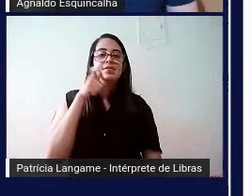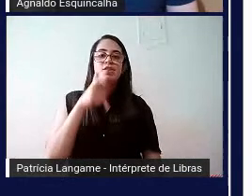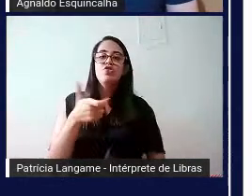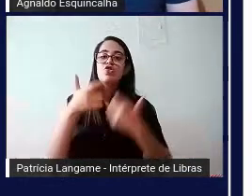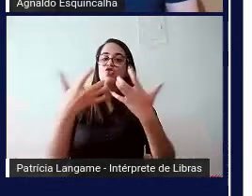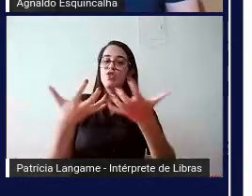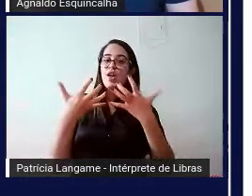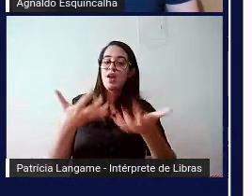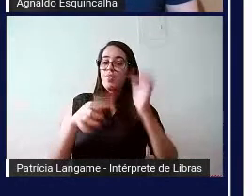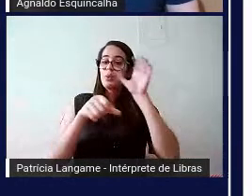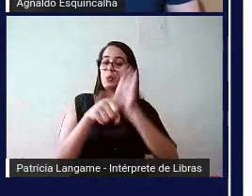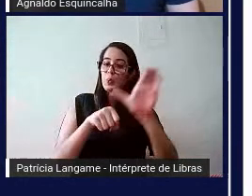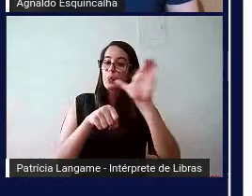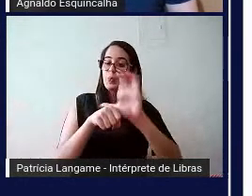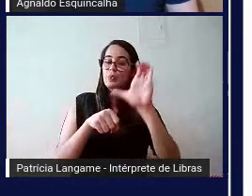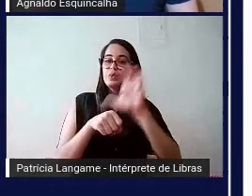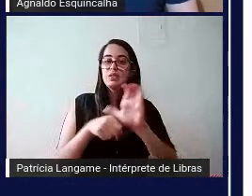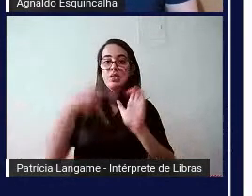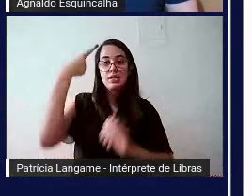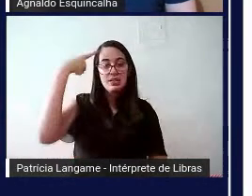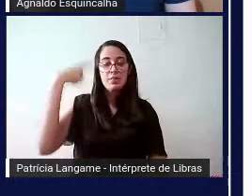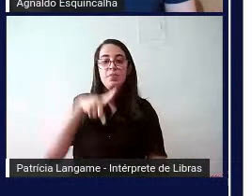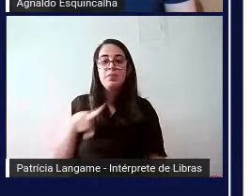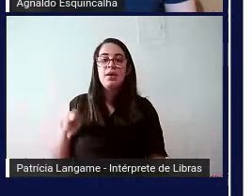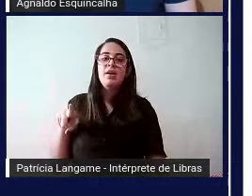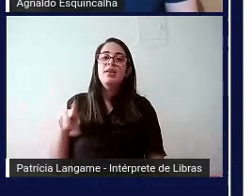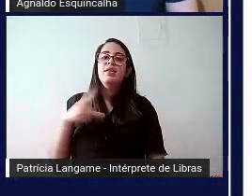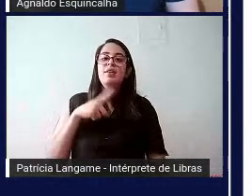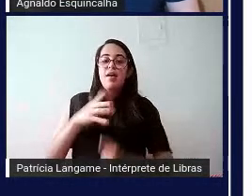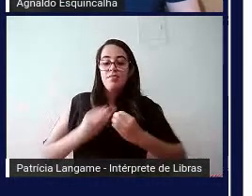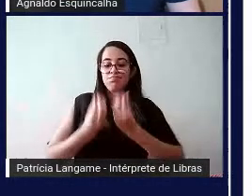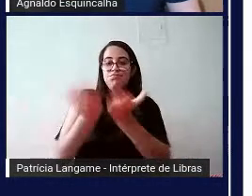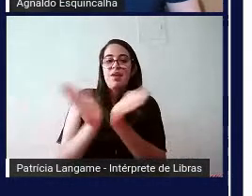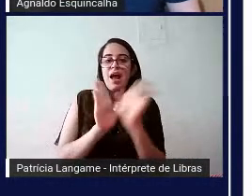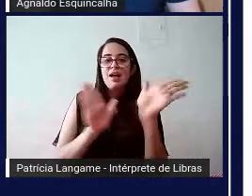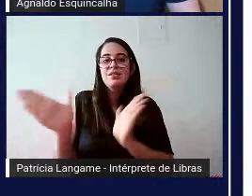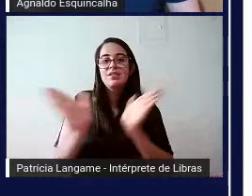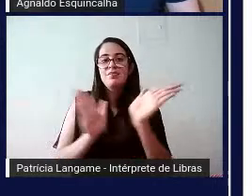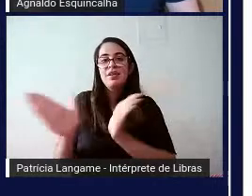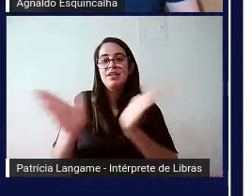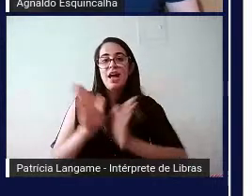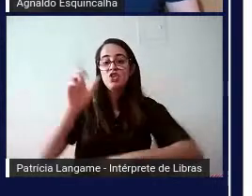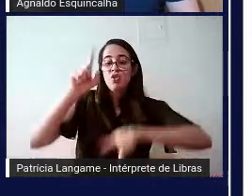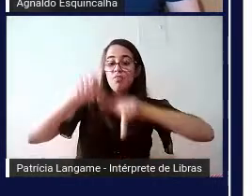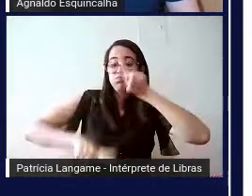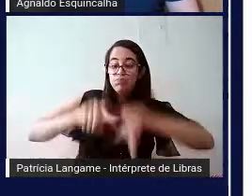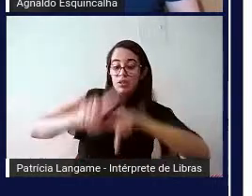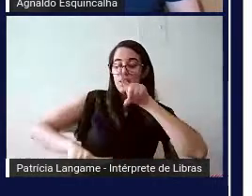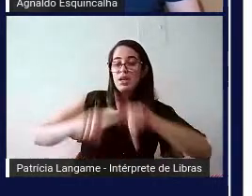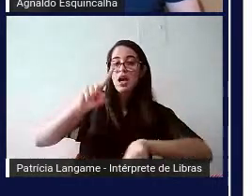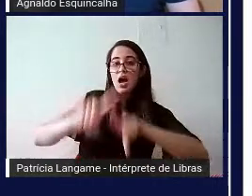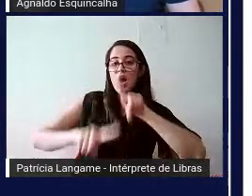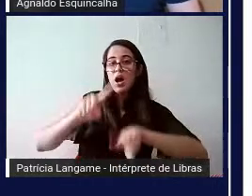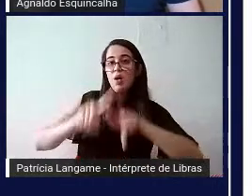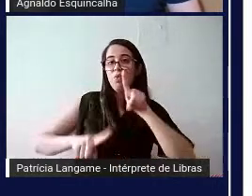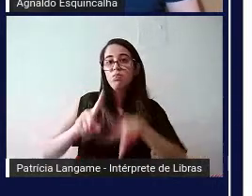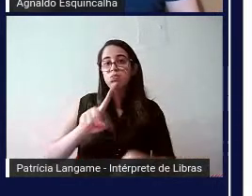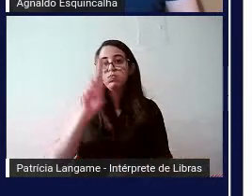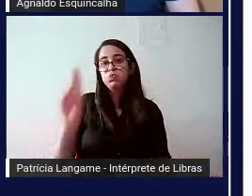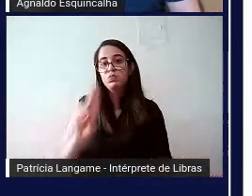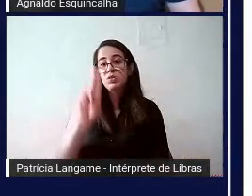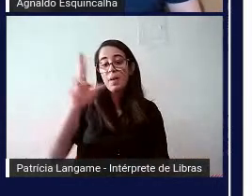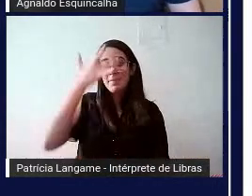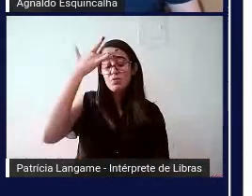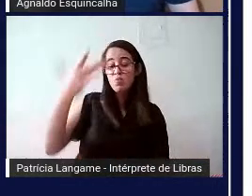nesse curso e nessa semana é de fato promover acessibilidade por meio de recursos que sejam úteis para pessoas